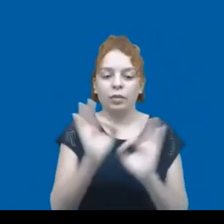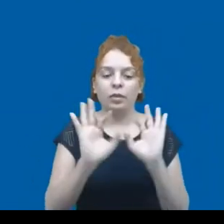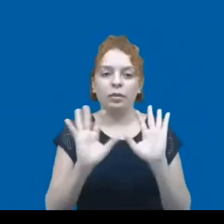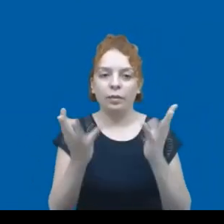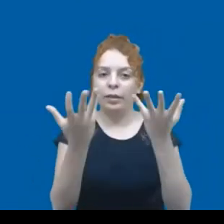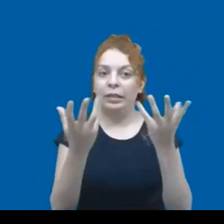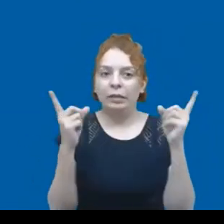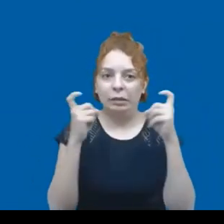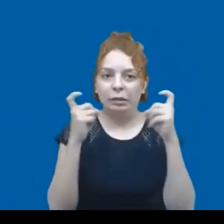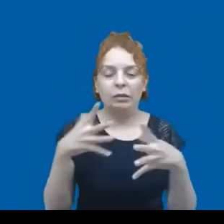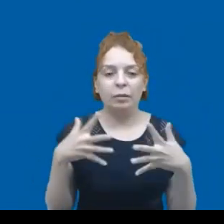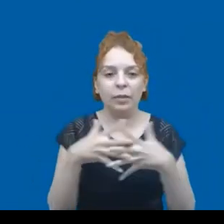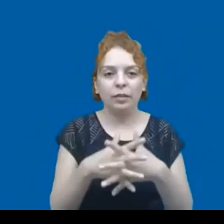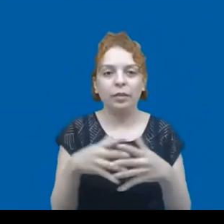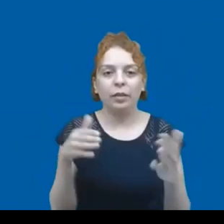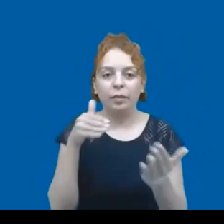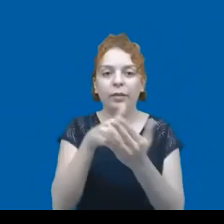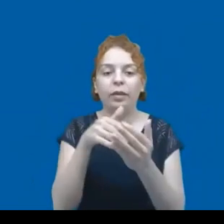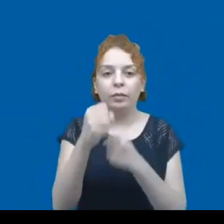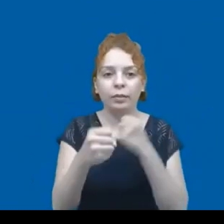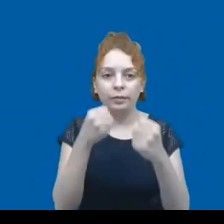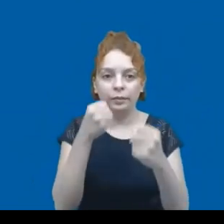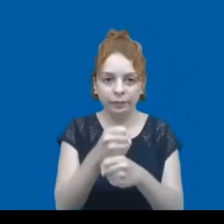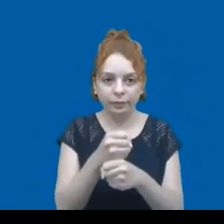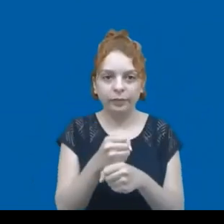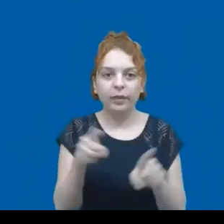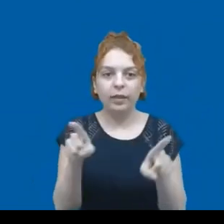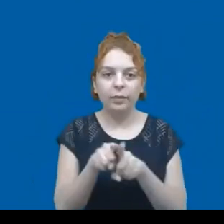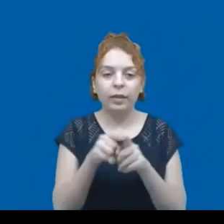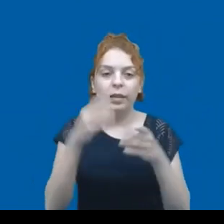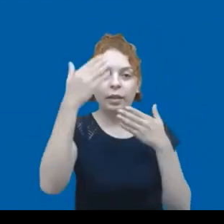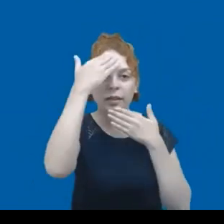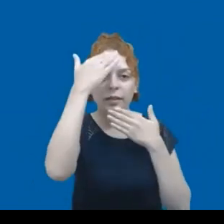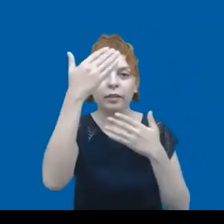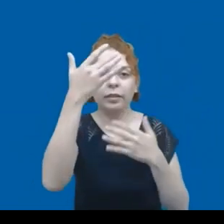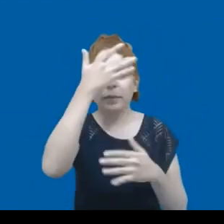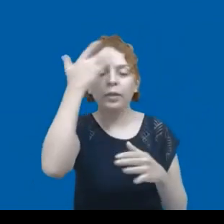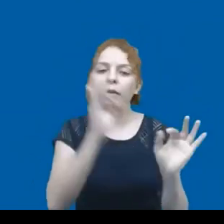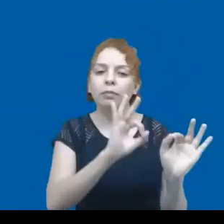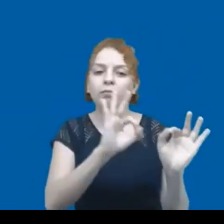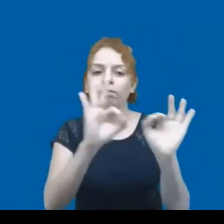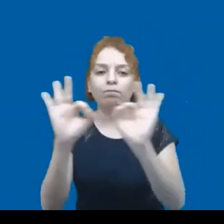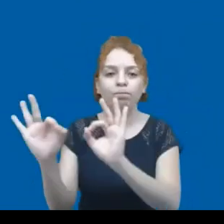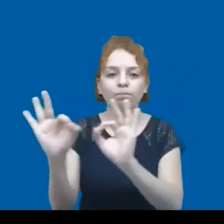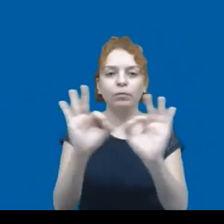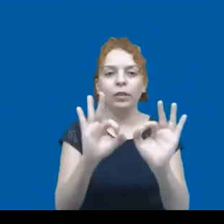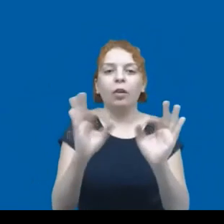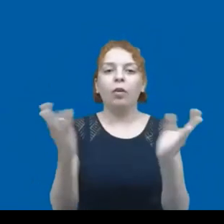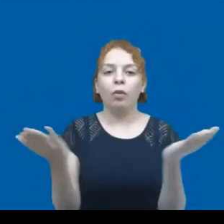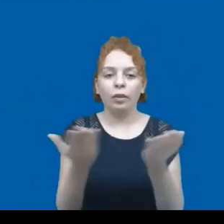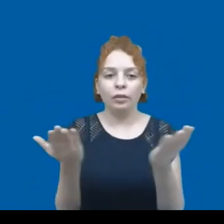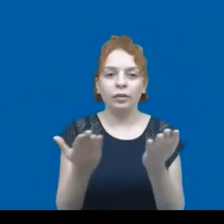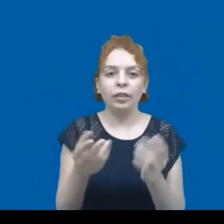complexa nesse finalzinho de ano e agradeço também a audiência de todas e todos que puderam estar conosco hoje